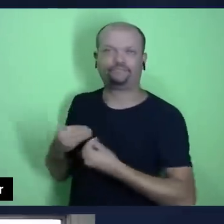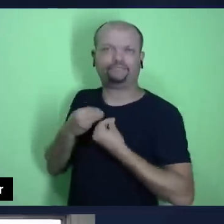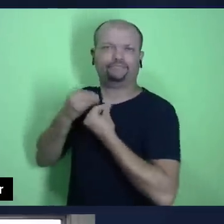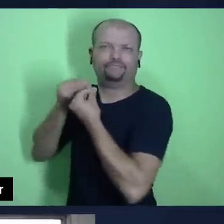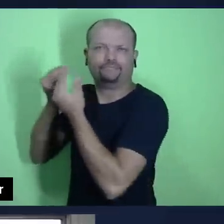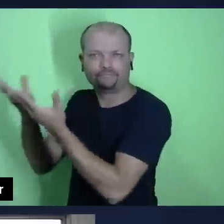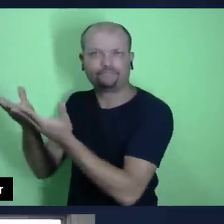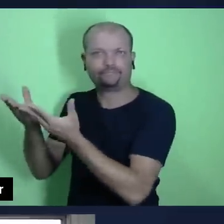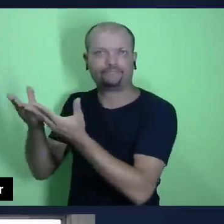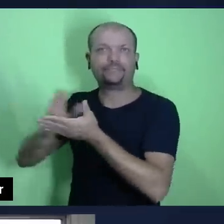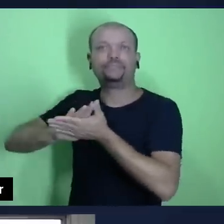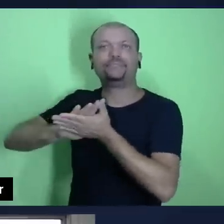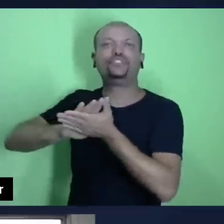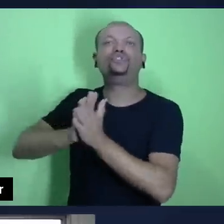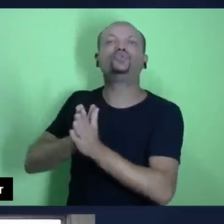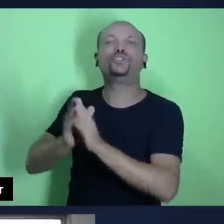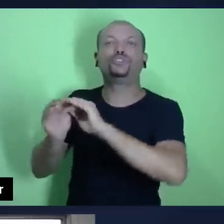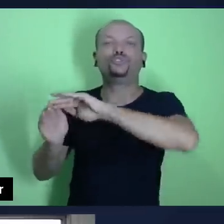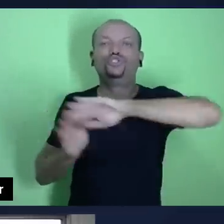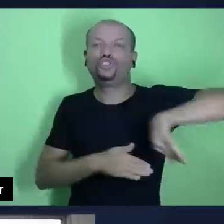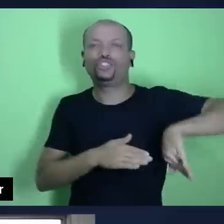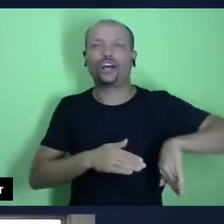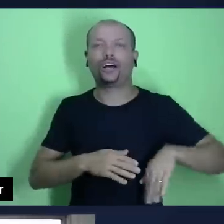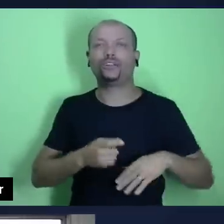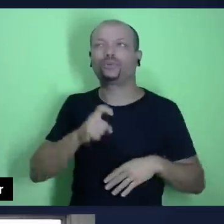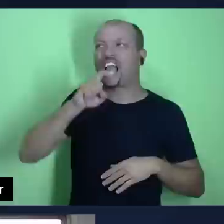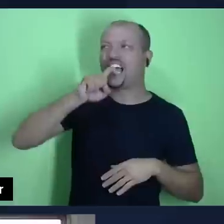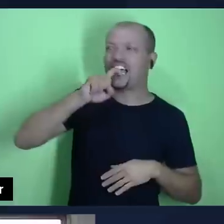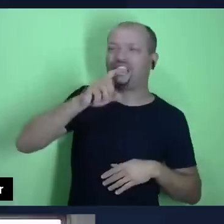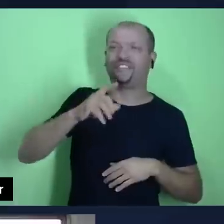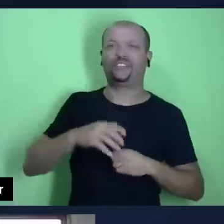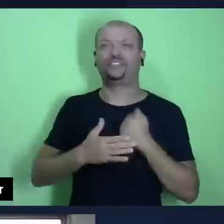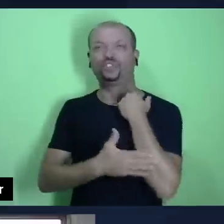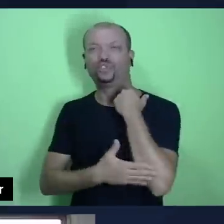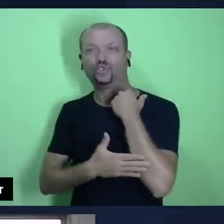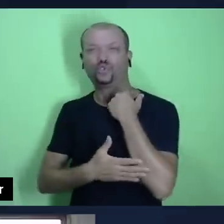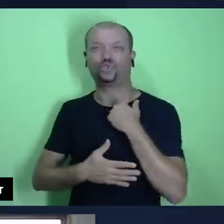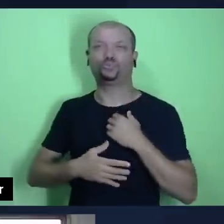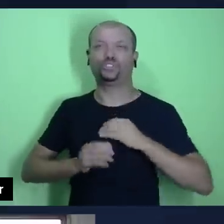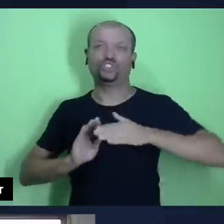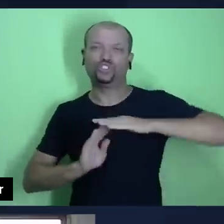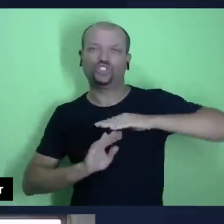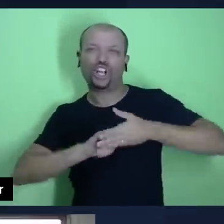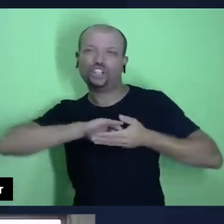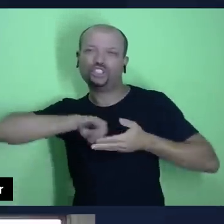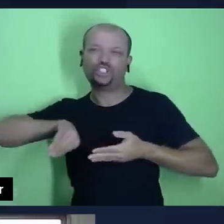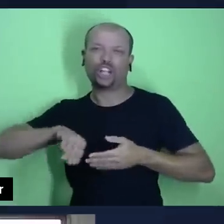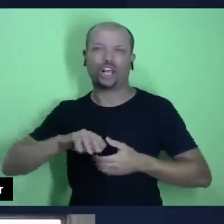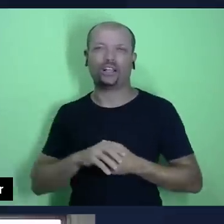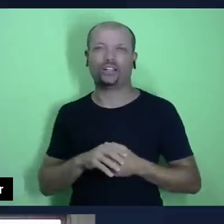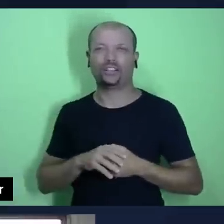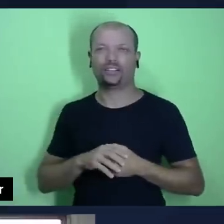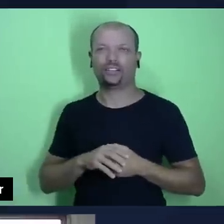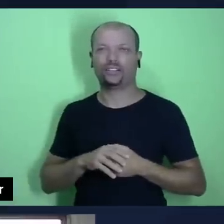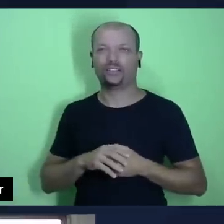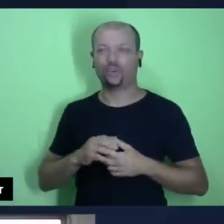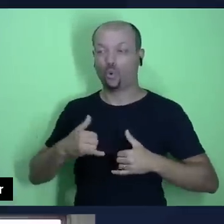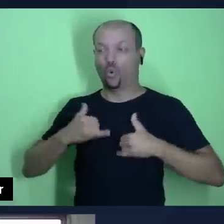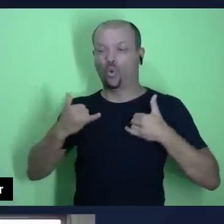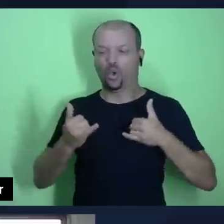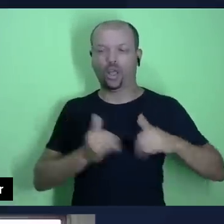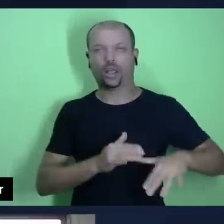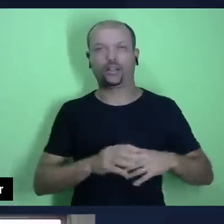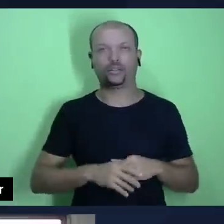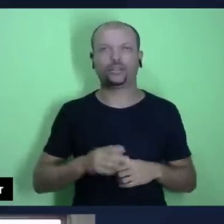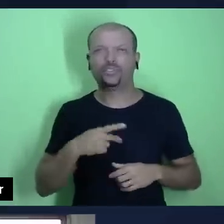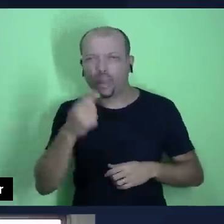minando o egoísmo no coração. Nós temos um grande problema, pastor Júlio, em questão às ofertas, sabe qual é? A gente pensa que quanto mais a